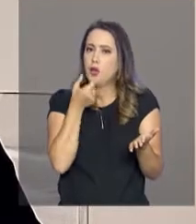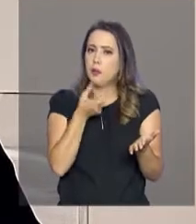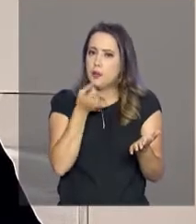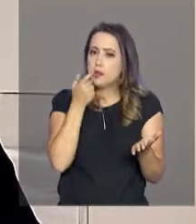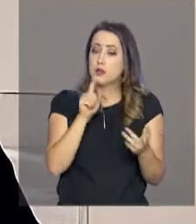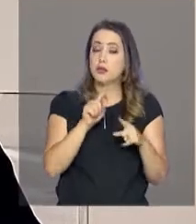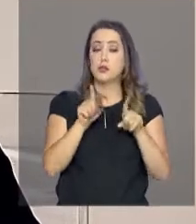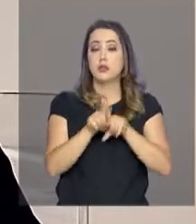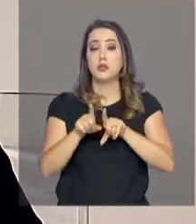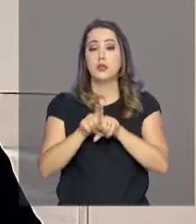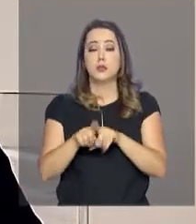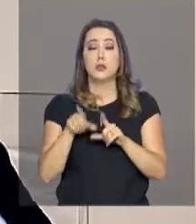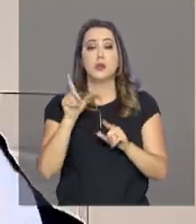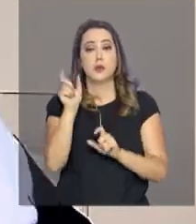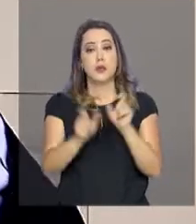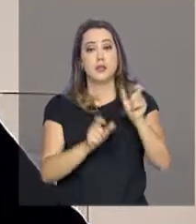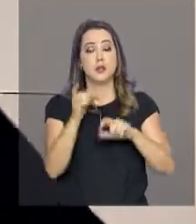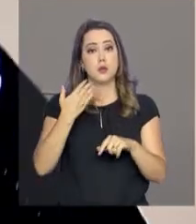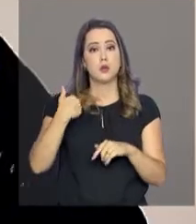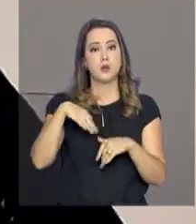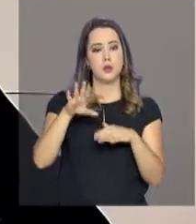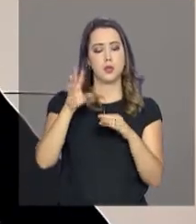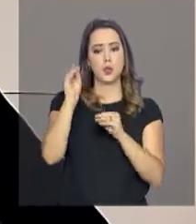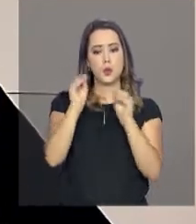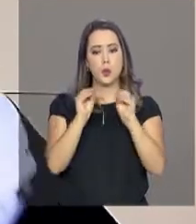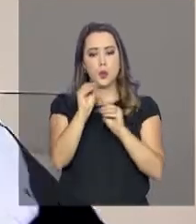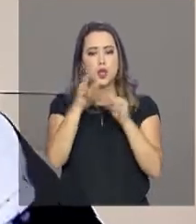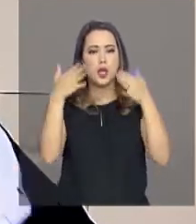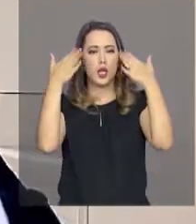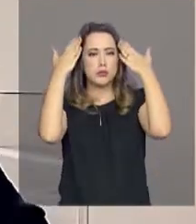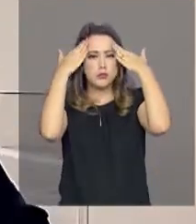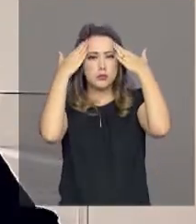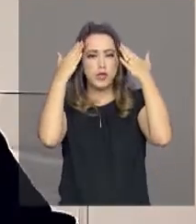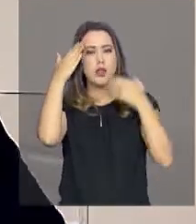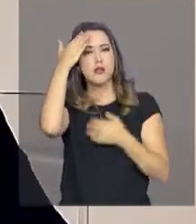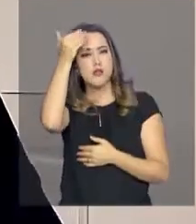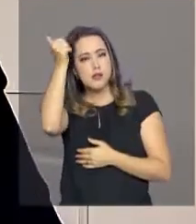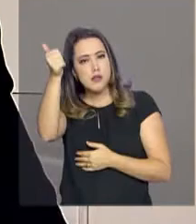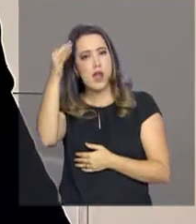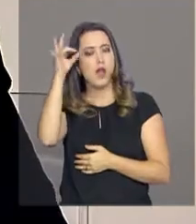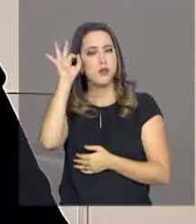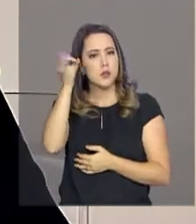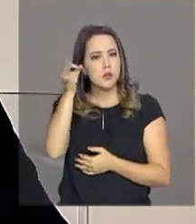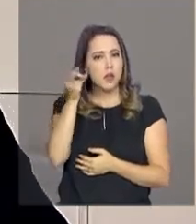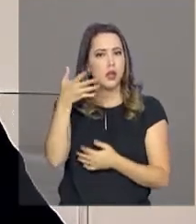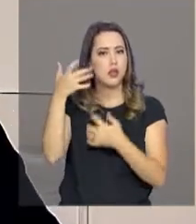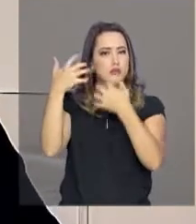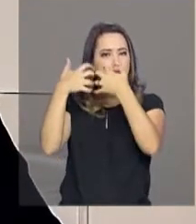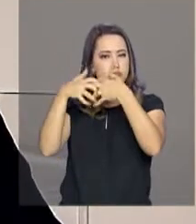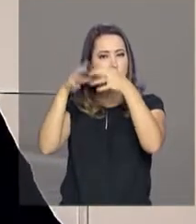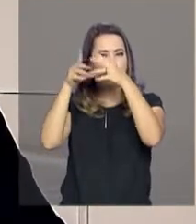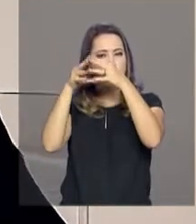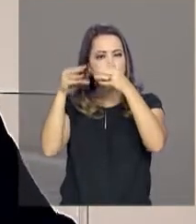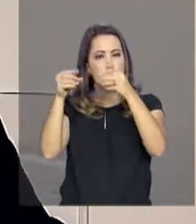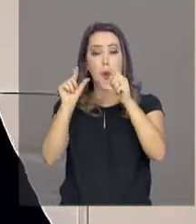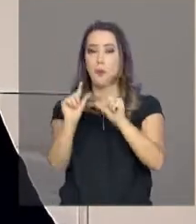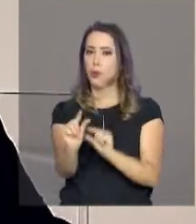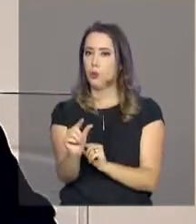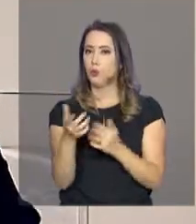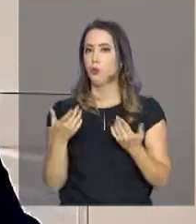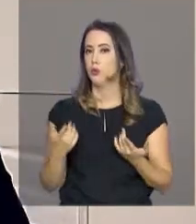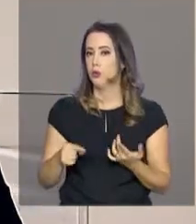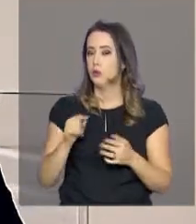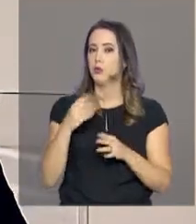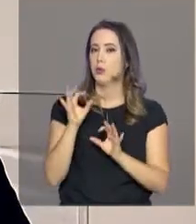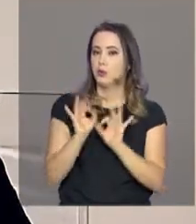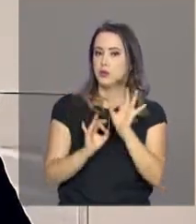E também você tem a pessoa ainda mais preservada, mais lúcida, por mais tempo, para que ela mesma, enquanto ela ainda pode, possa planejar algumas